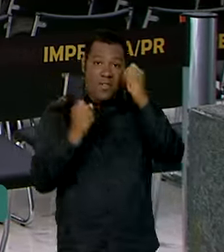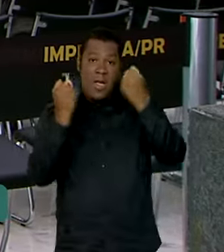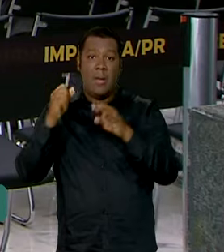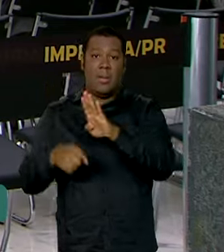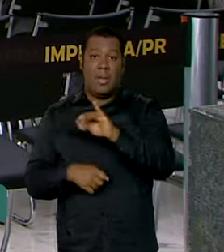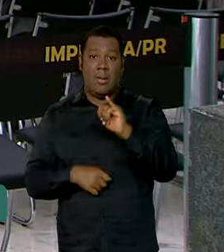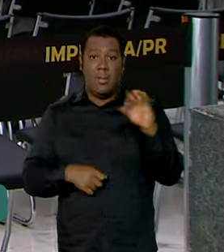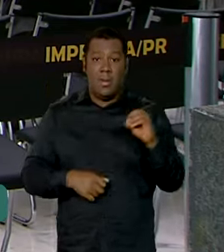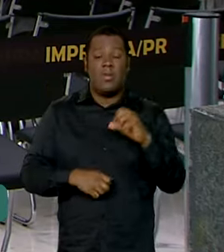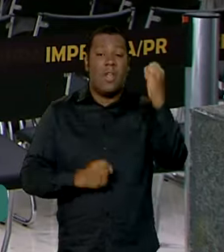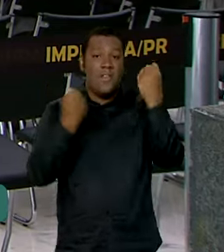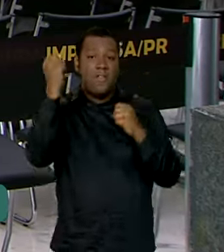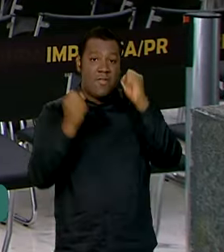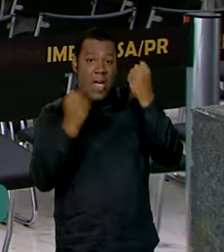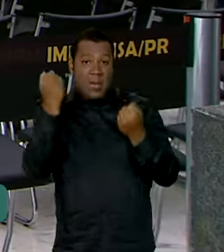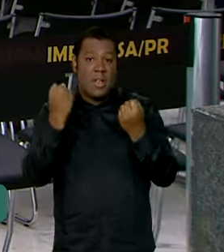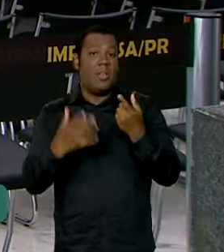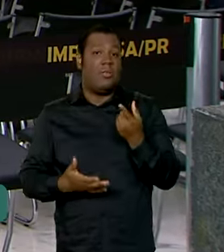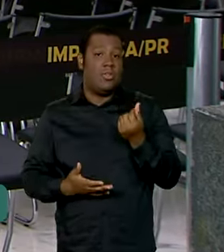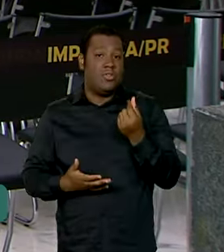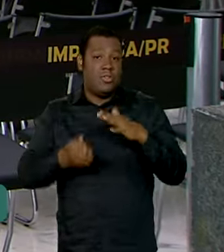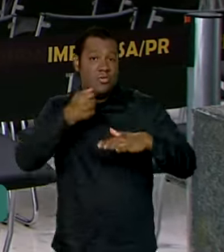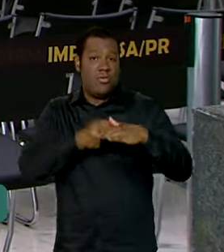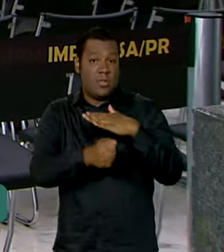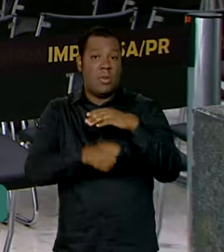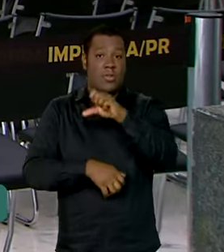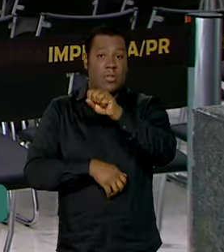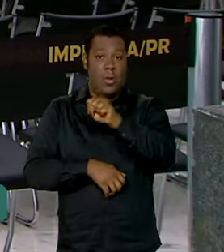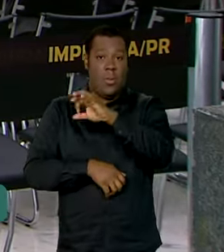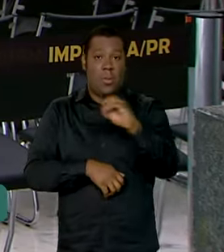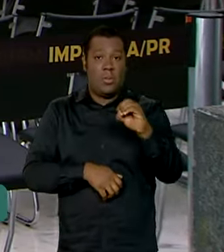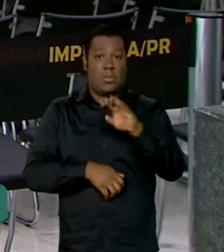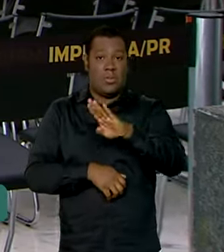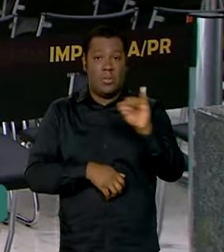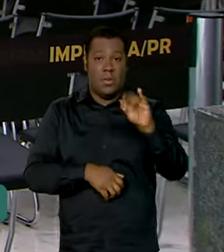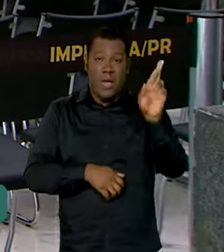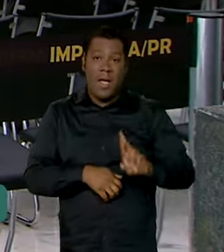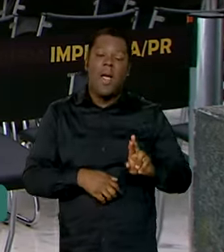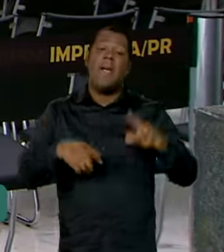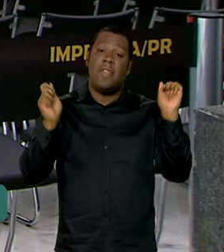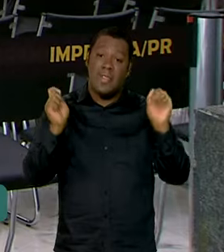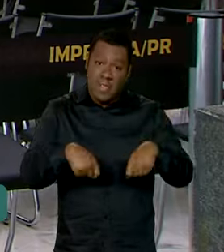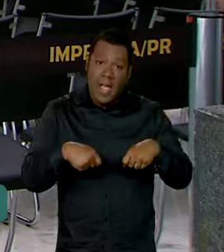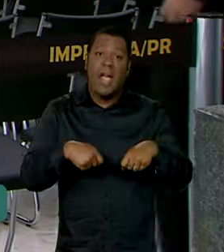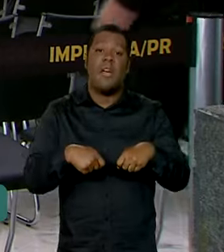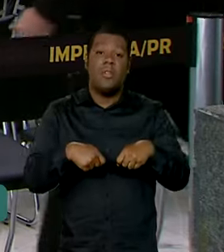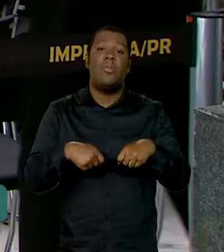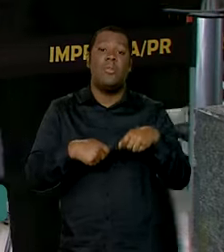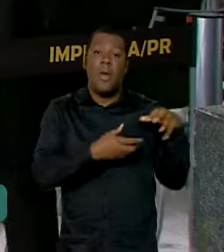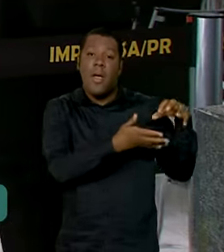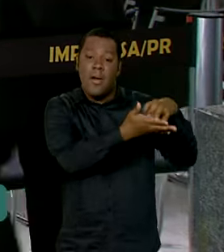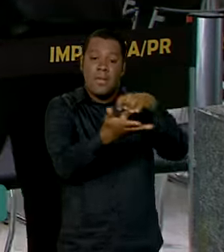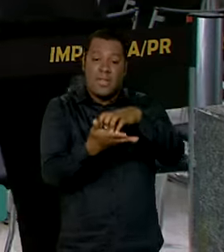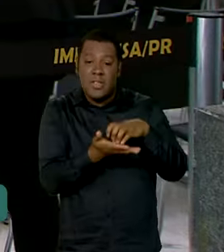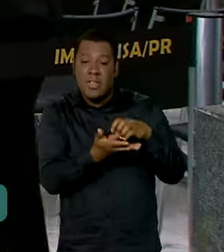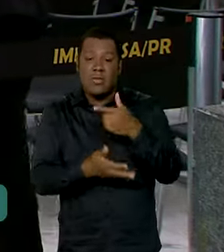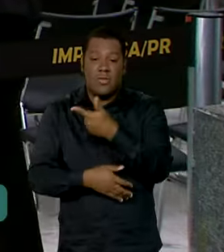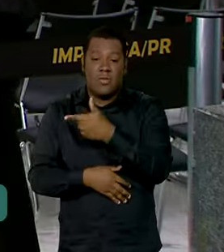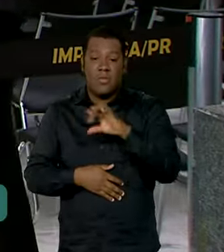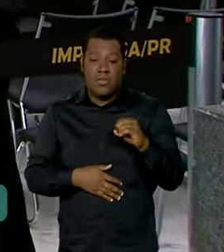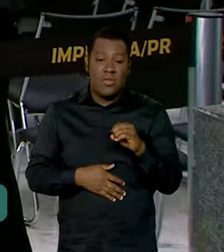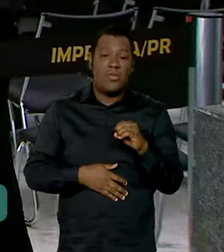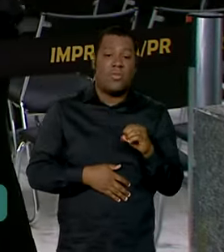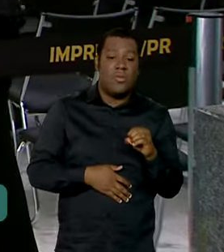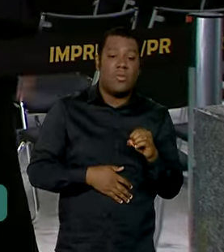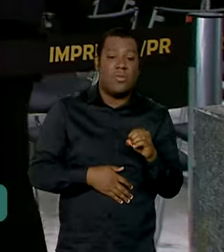recebeu investimentos de 800 milhões de reais, tem capacidade para produzir 20 milhões de unidades de carpules e canetas